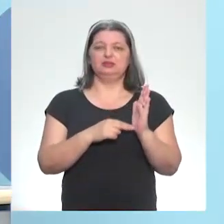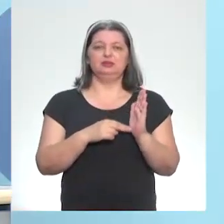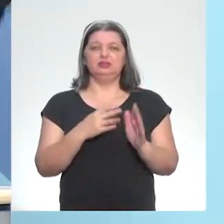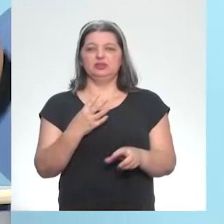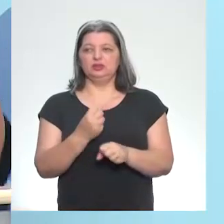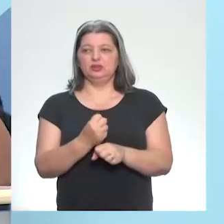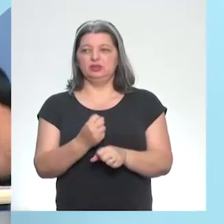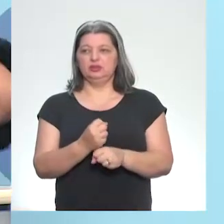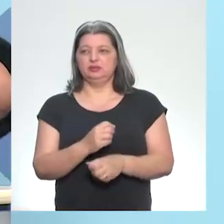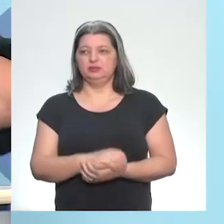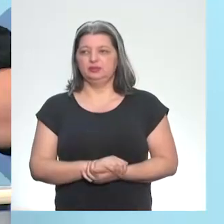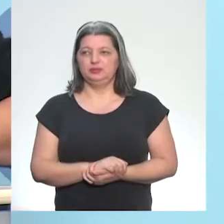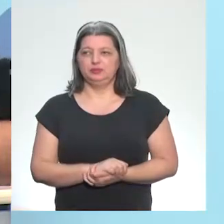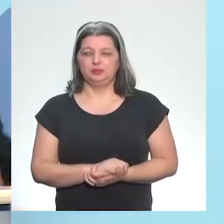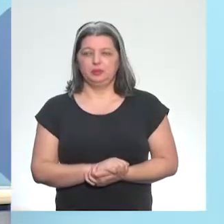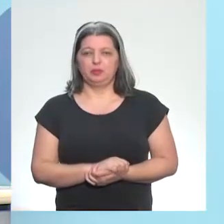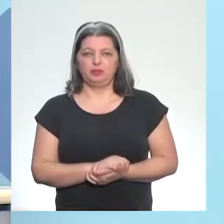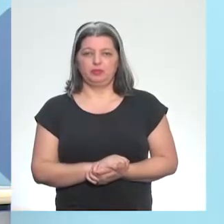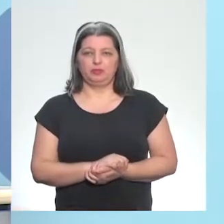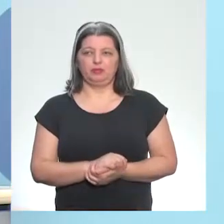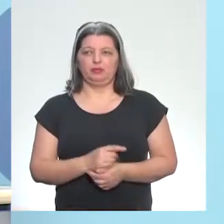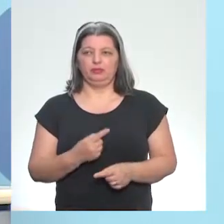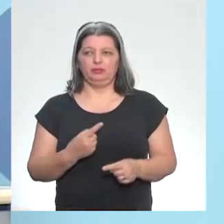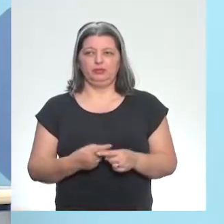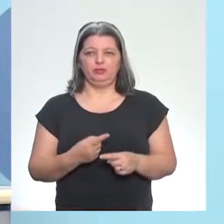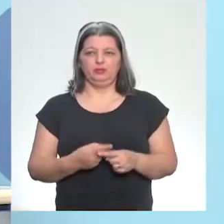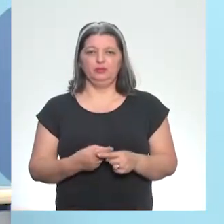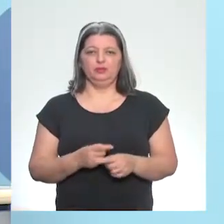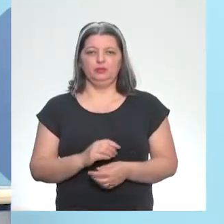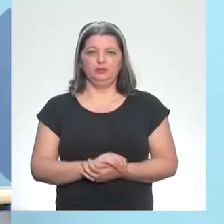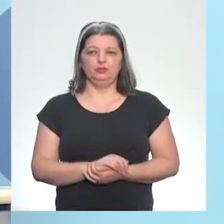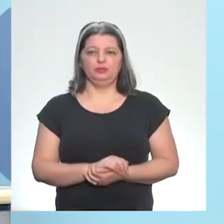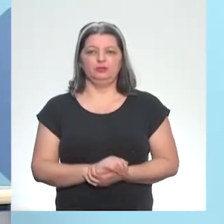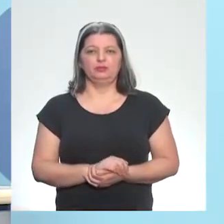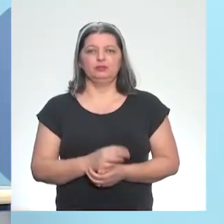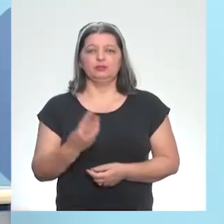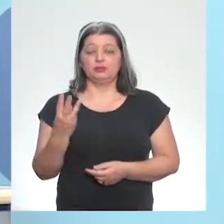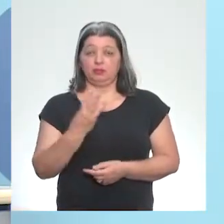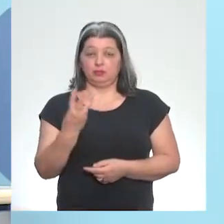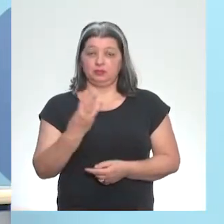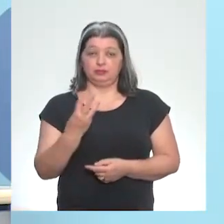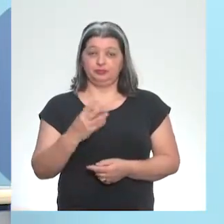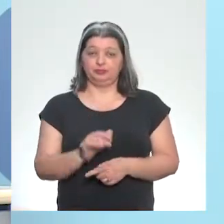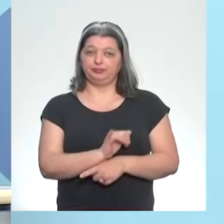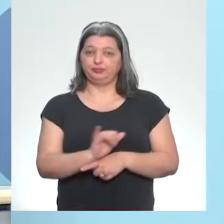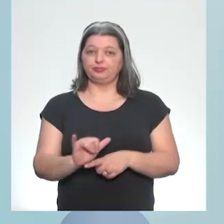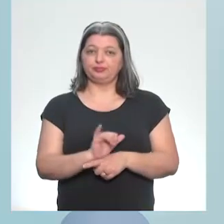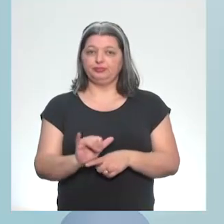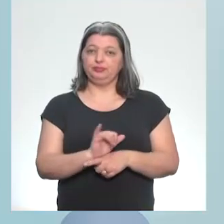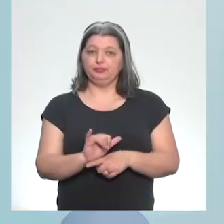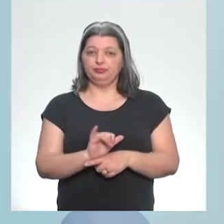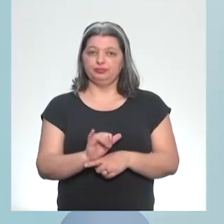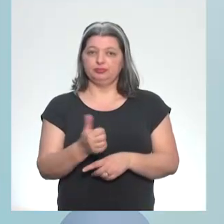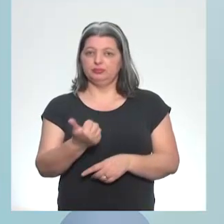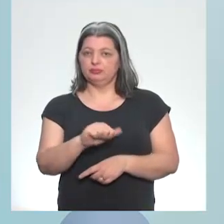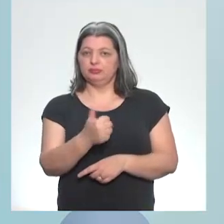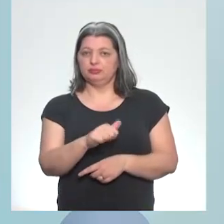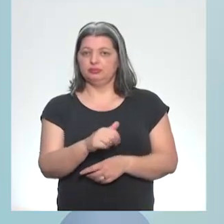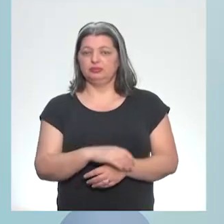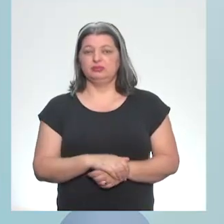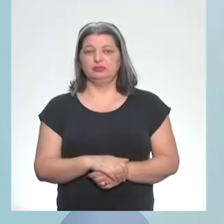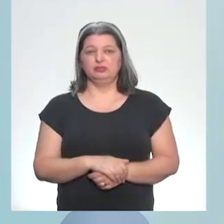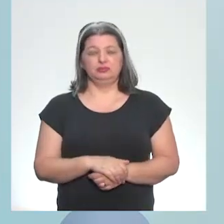No mínimo três. Nunca me esquecer. No mínimo três. Estratégia de avaliação. No mínimo três. Gente,